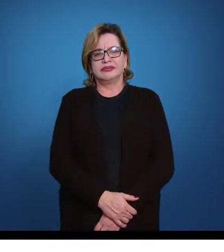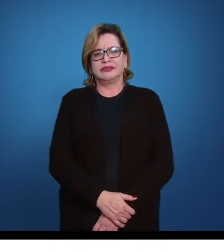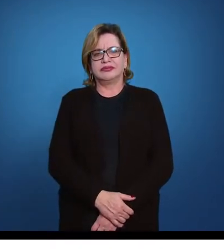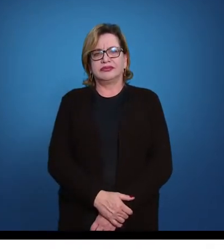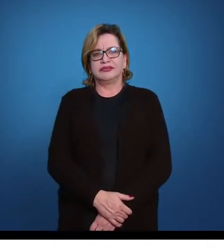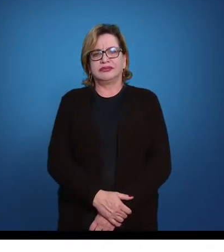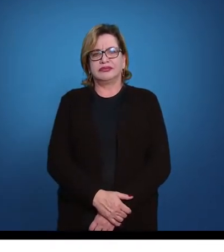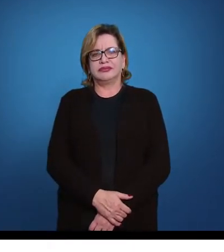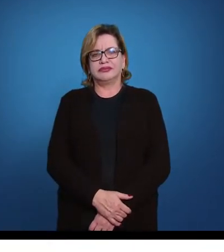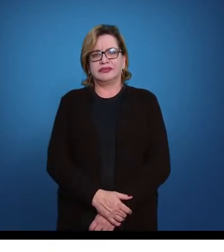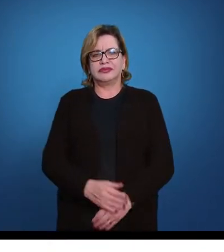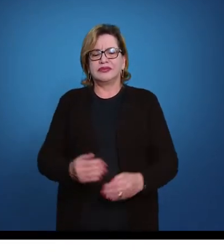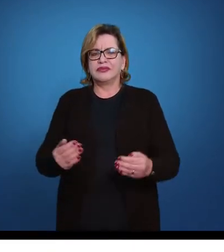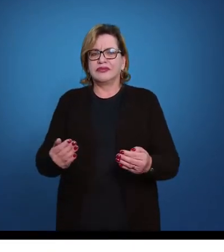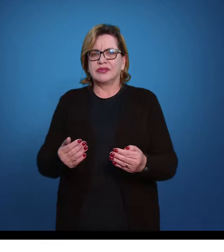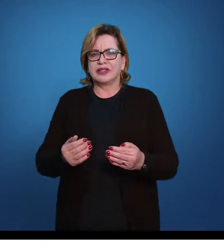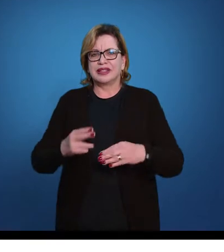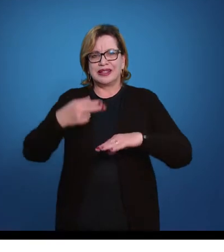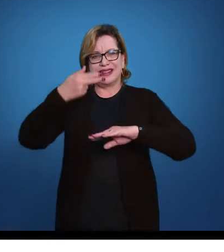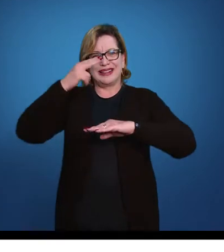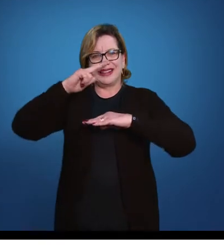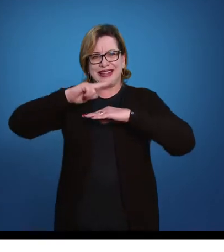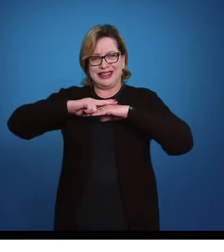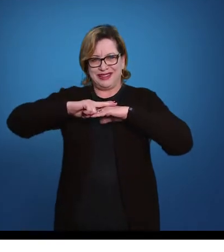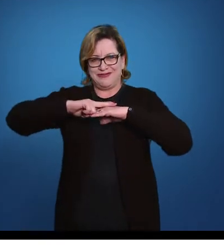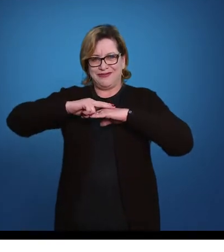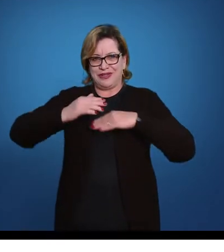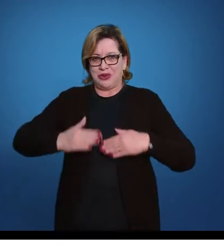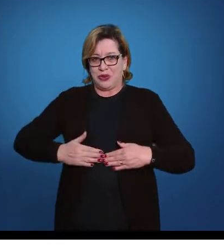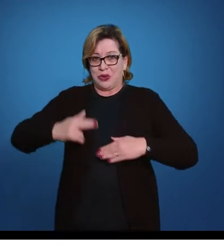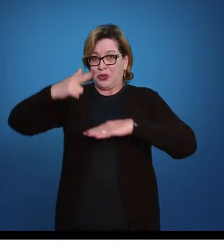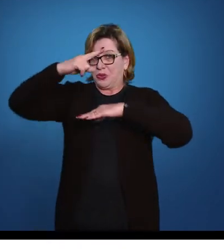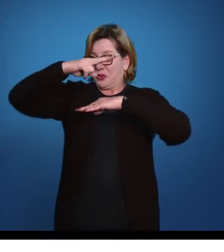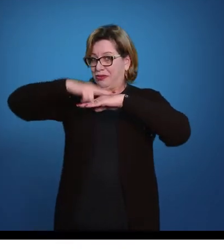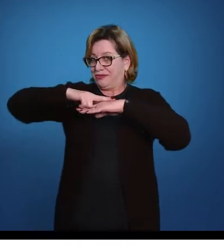E vamos deitar de barriga para baixo.